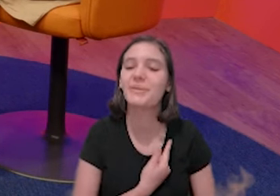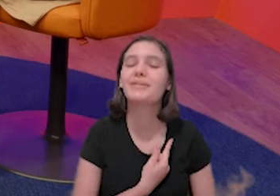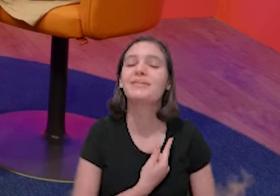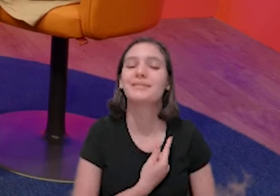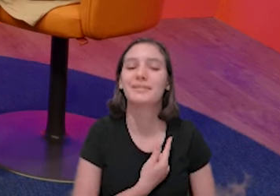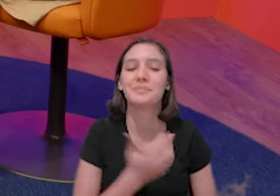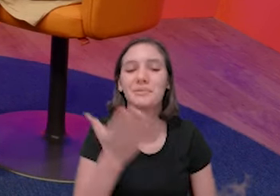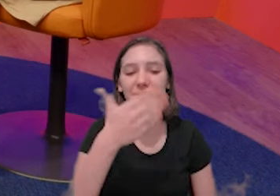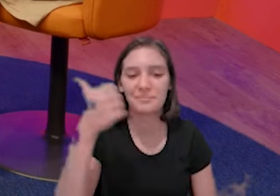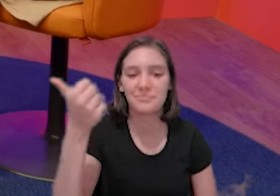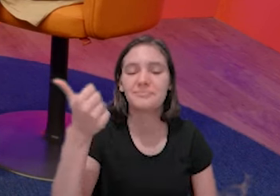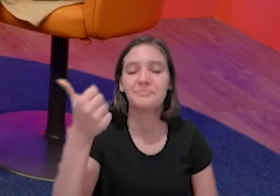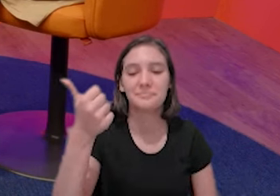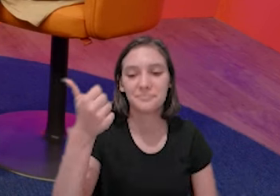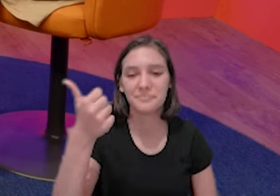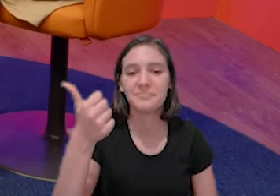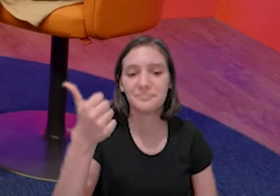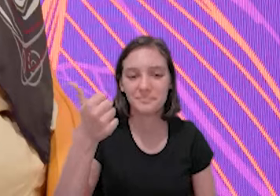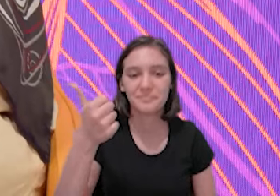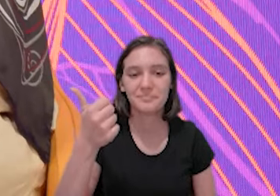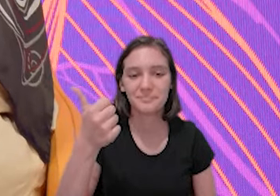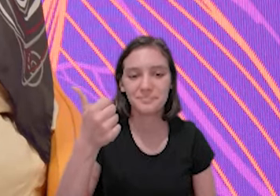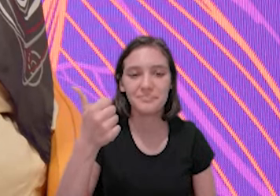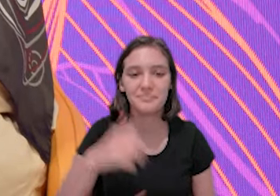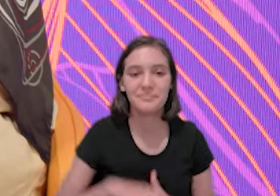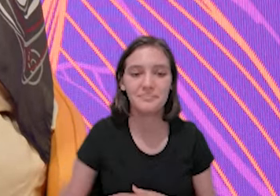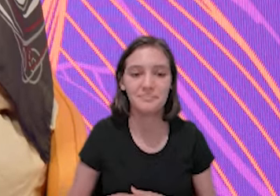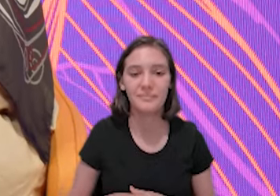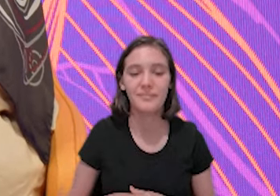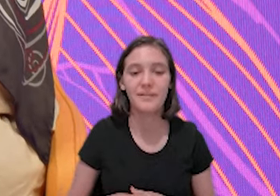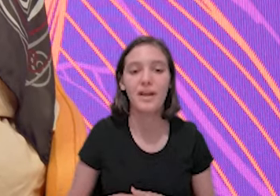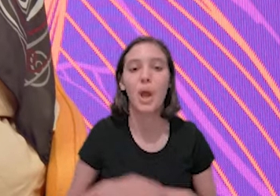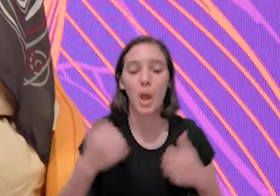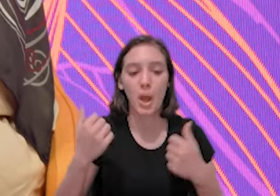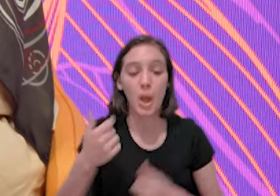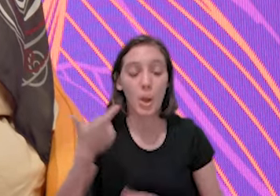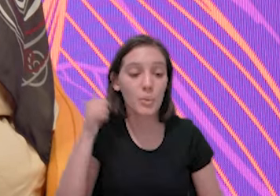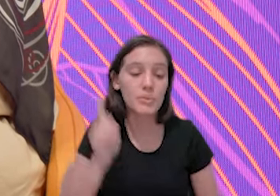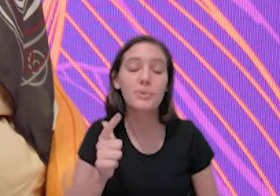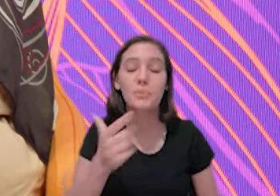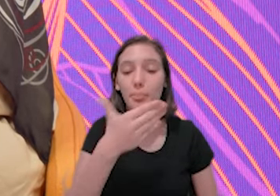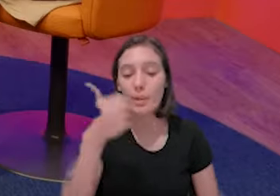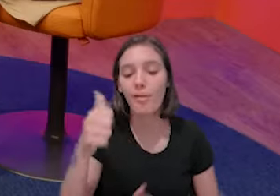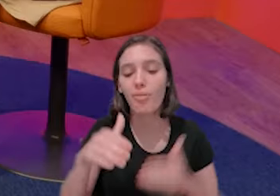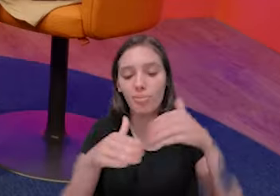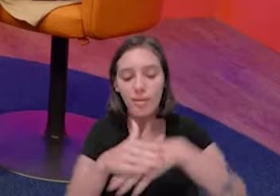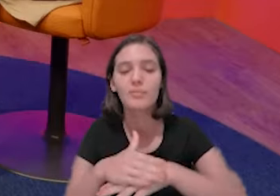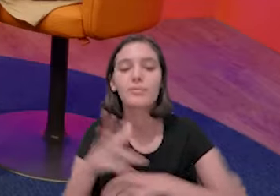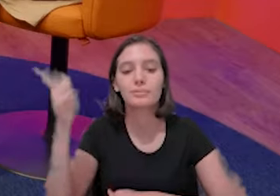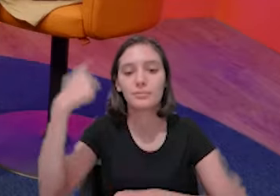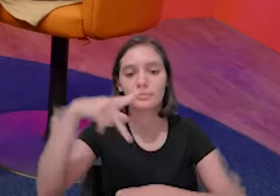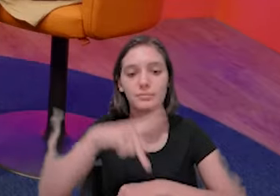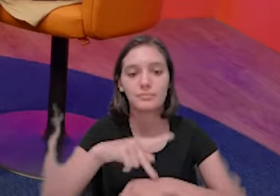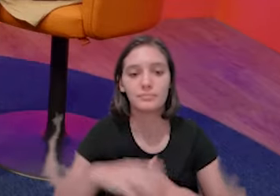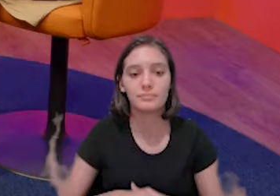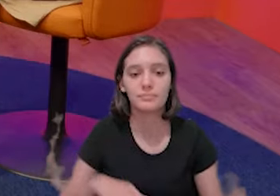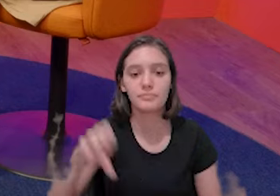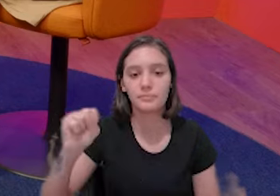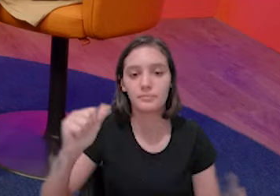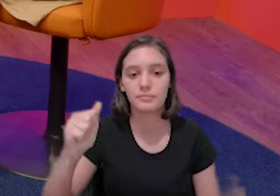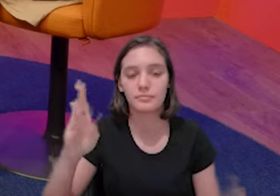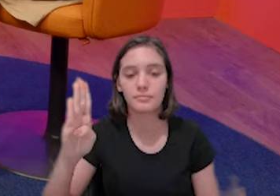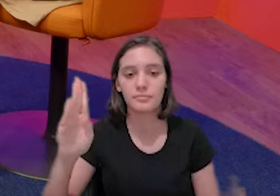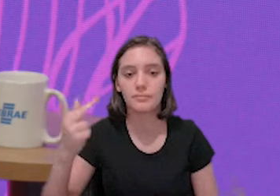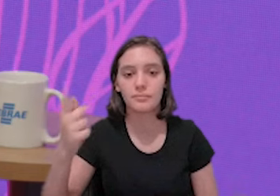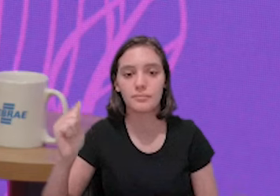graças a Deus, graças a Deus, a gente é melhor. Deu para se estabilizar mais dentro do país,